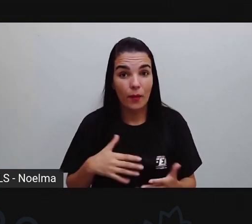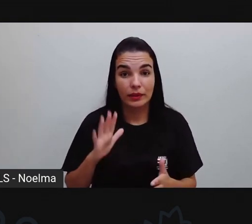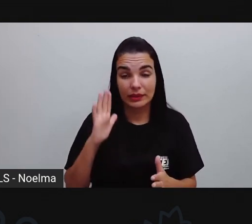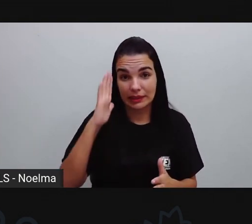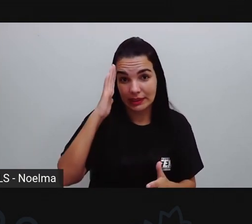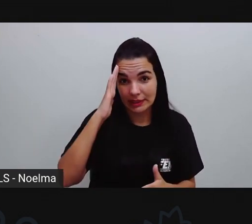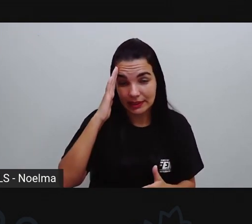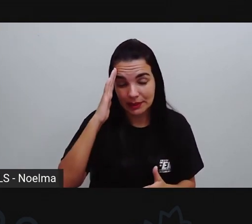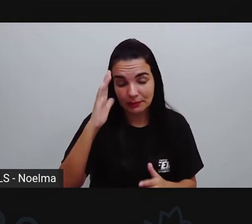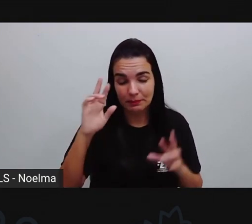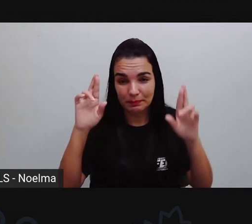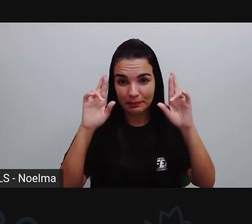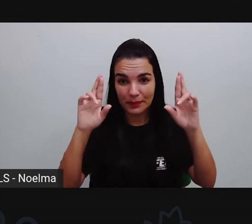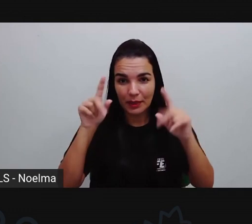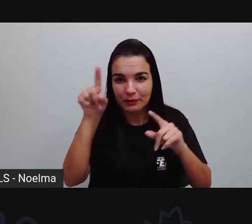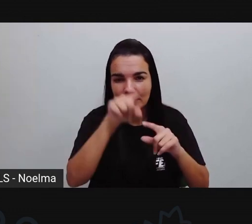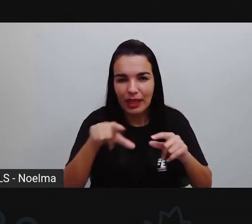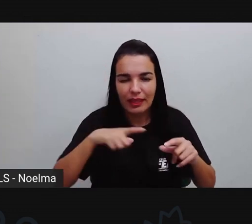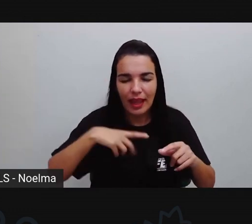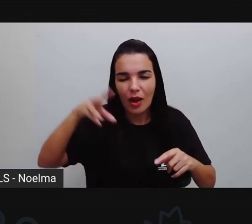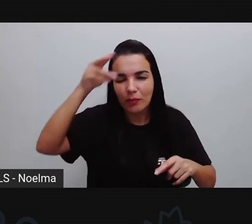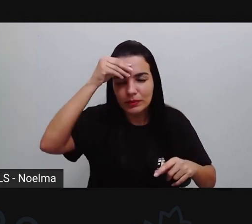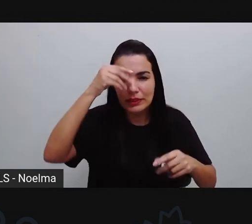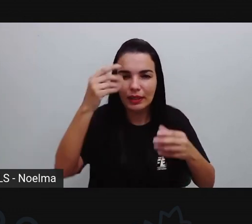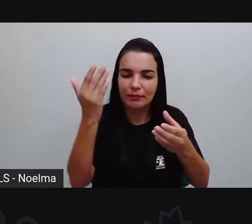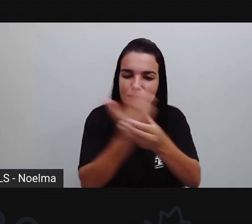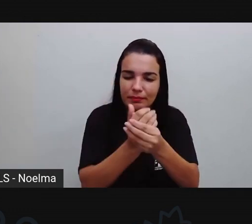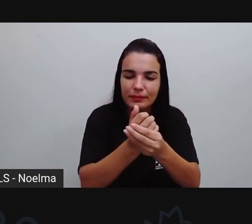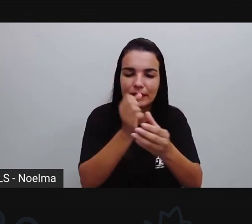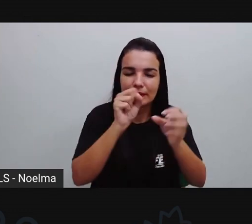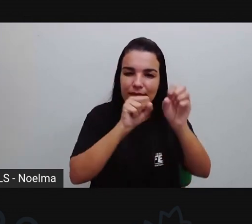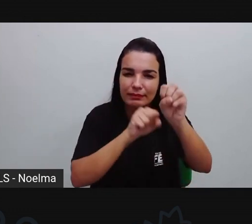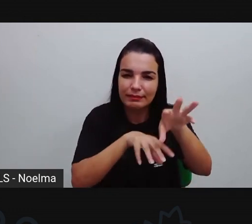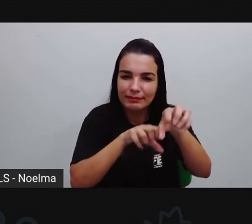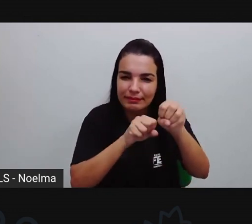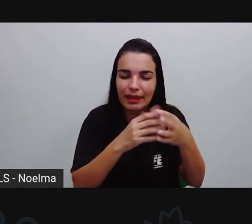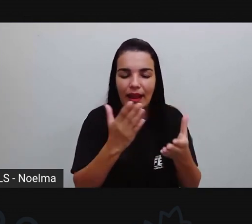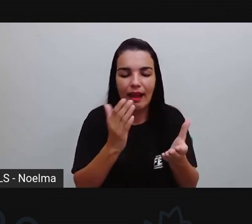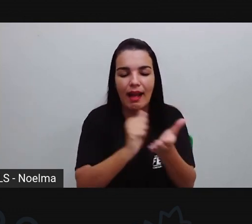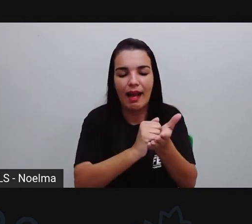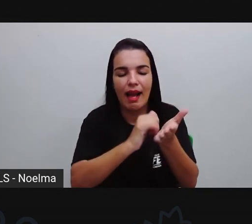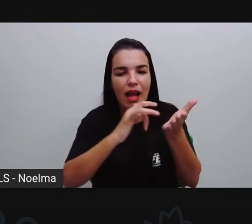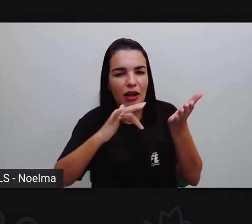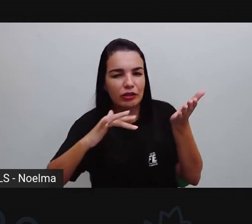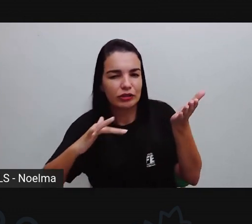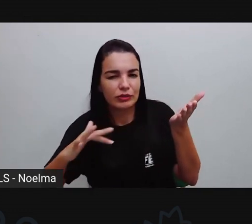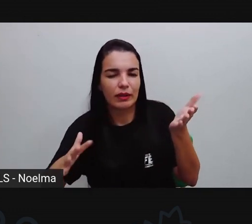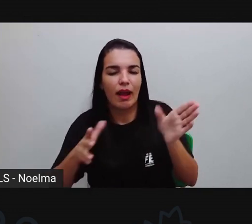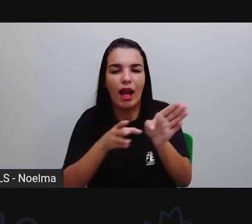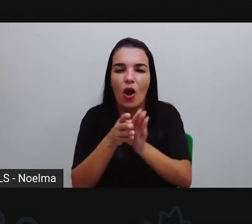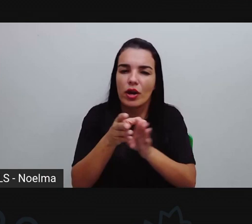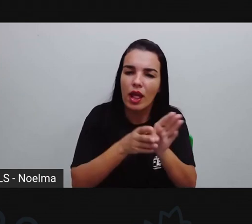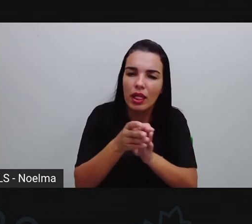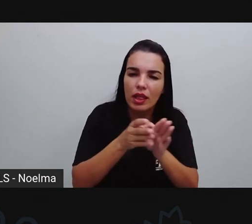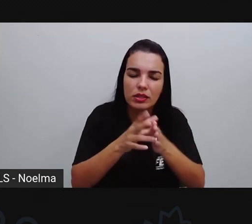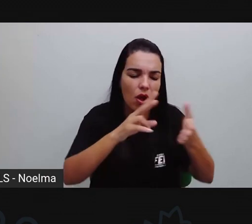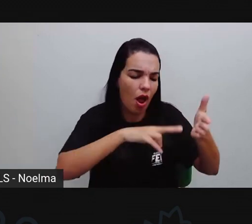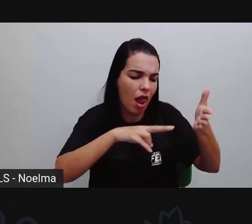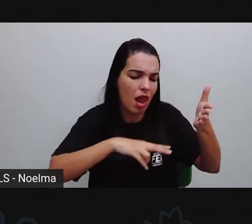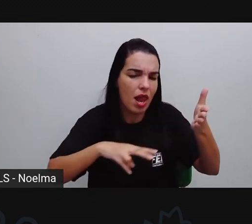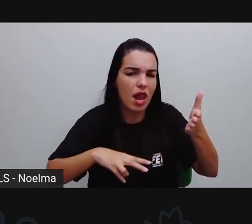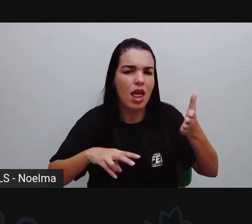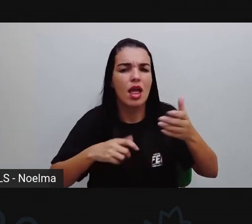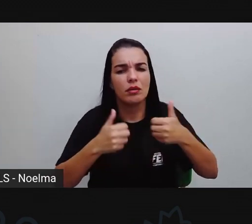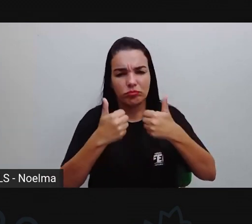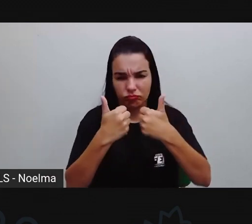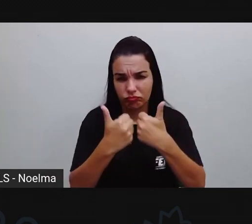compreendido, realizem a atividade de vocês aí com bastante capricho, peguem o percurso pedagógico, leiam as orientações